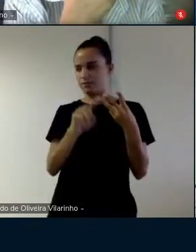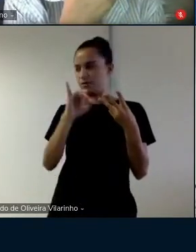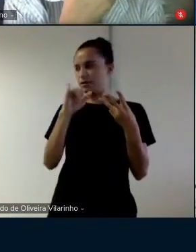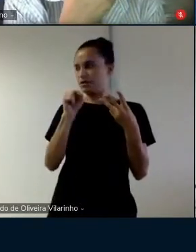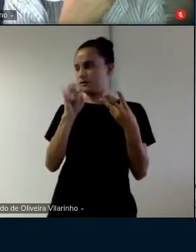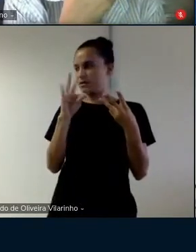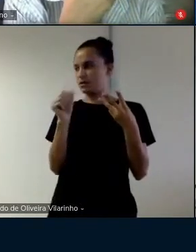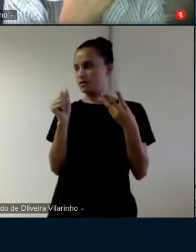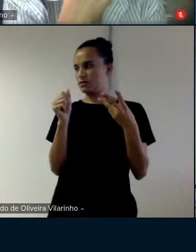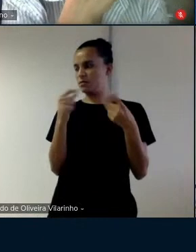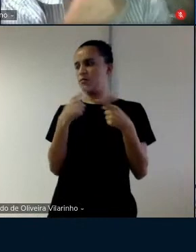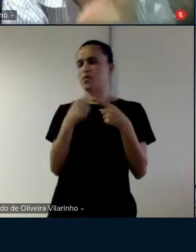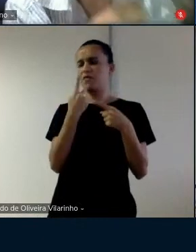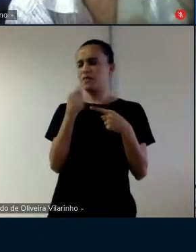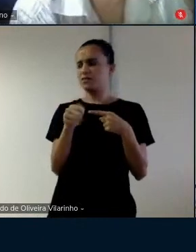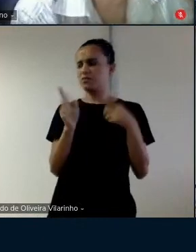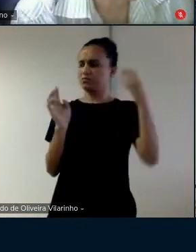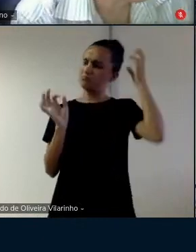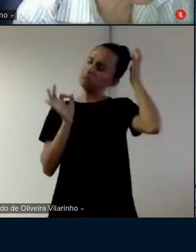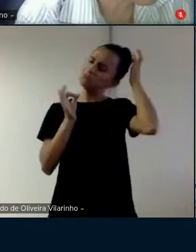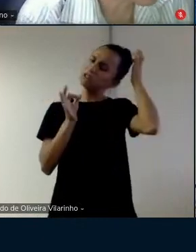e isto por que eu falei isto